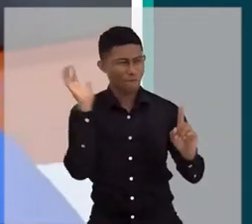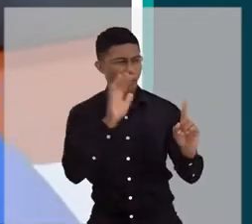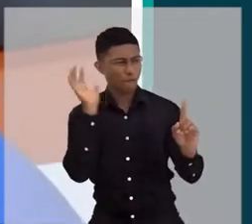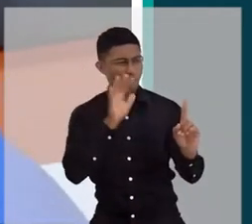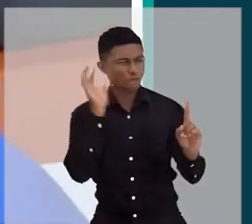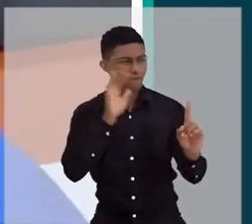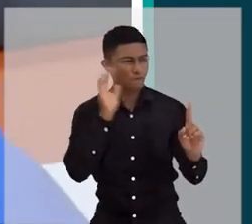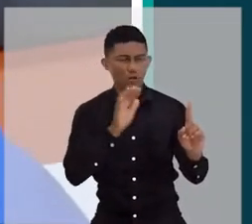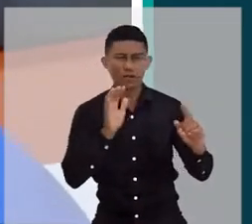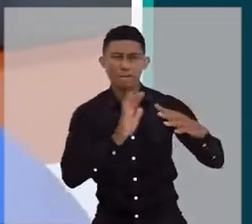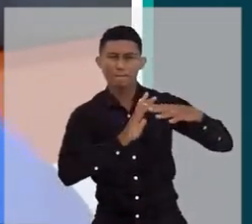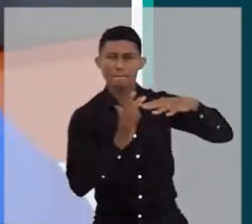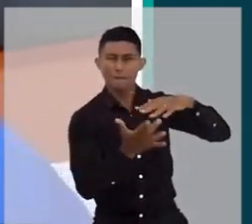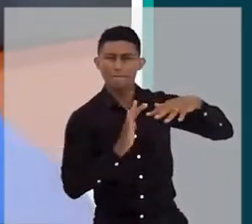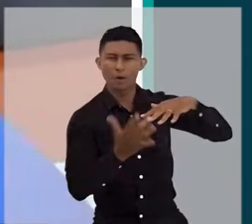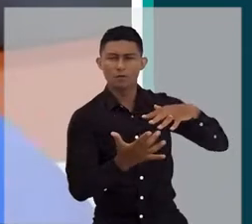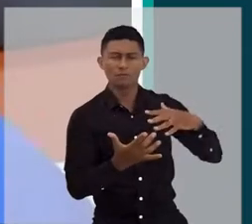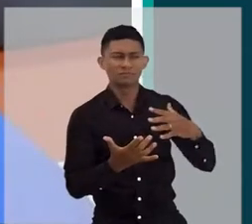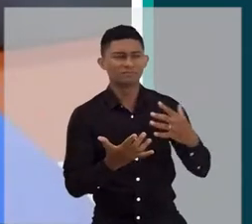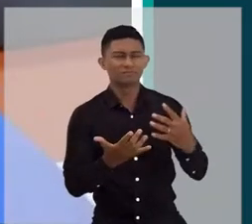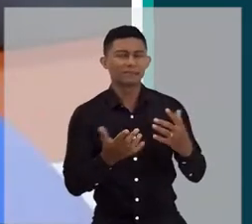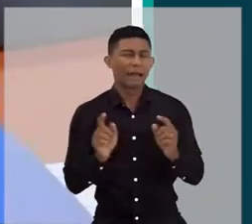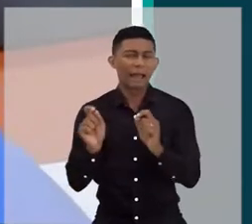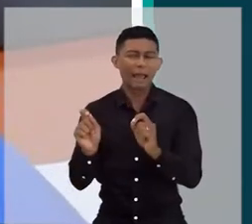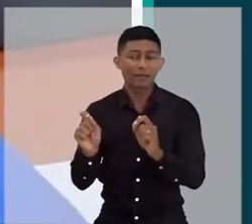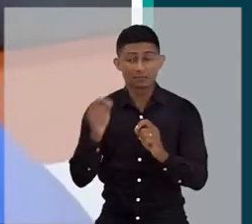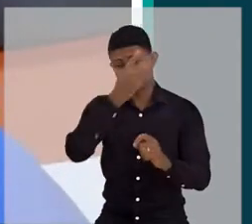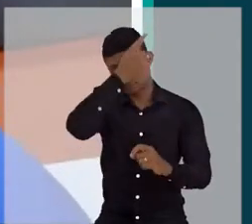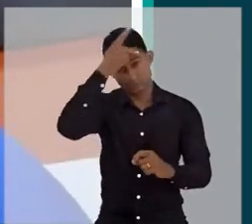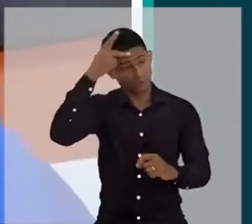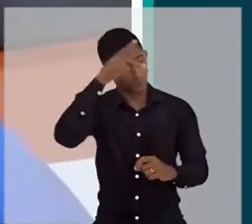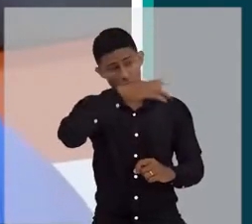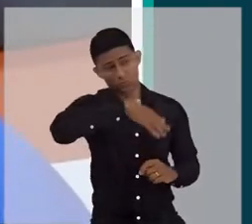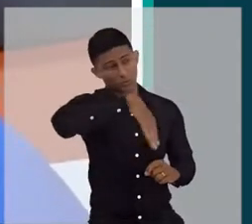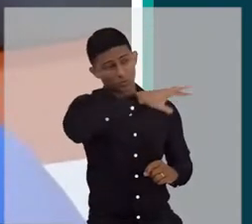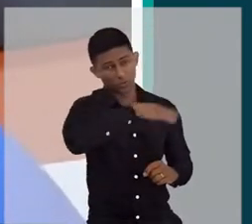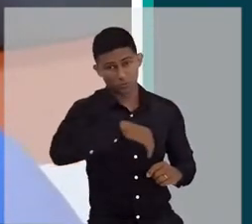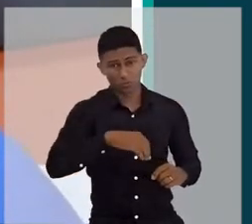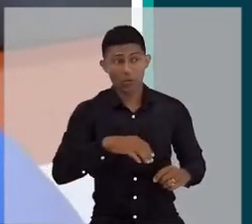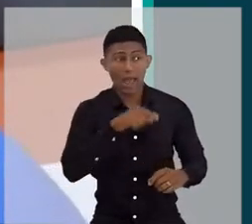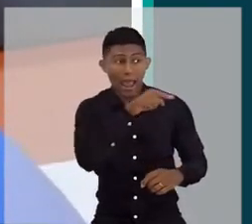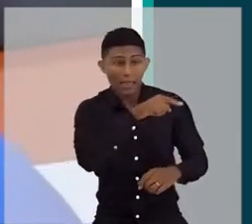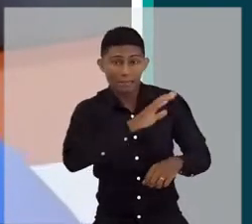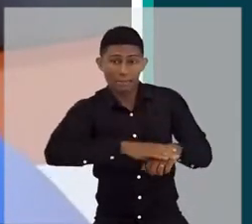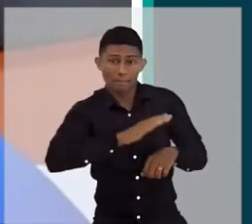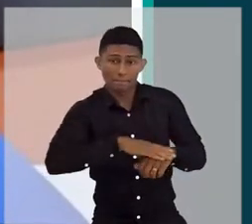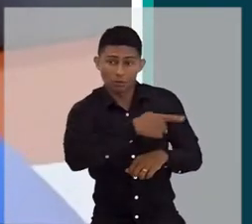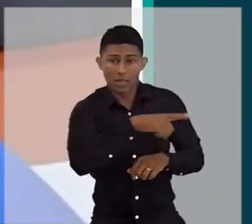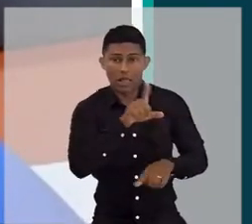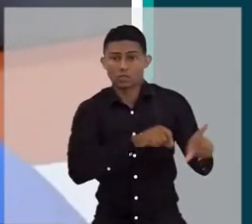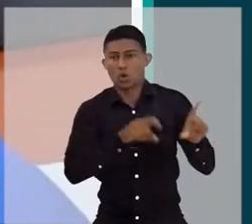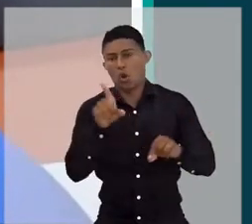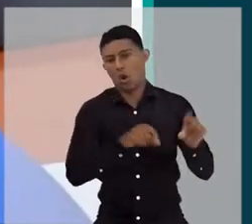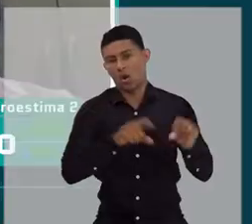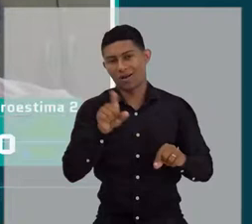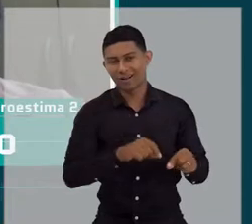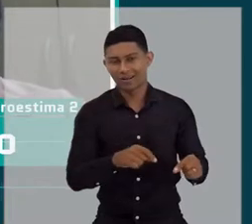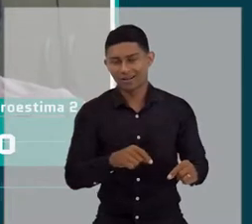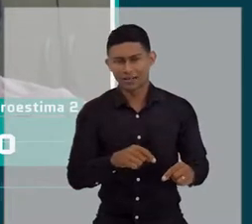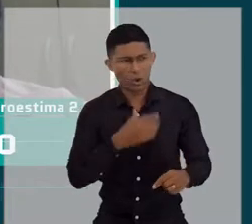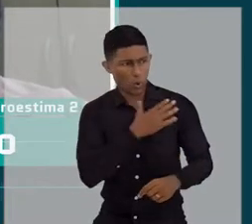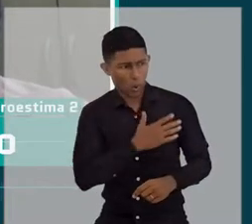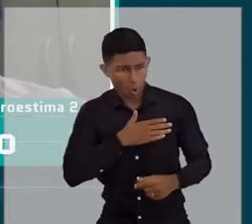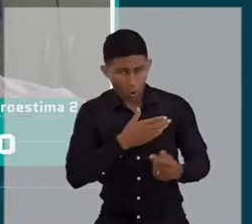porque a sociedade é que vai dizer se aquele conteúdo influencia ou não. Então,